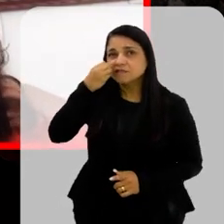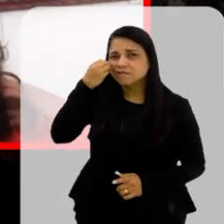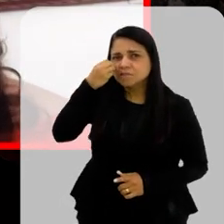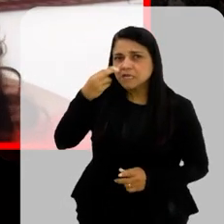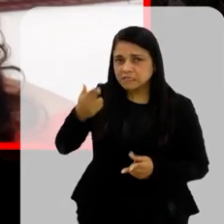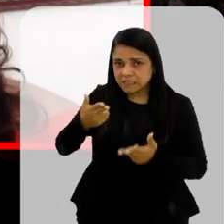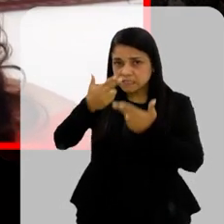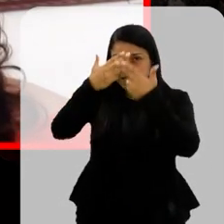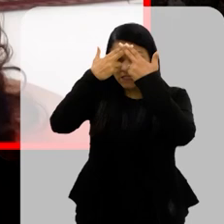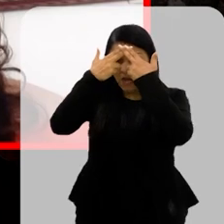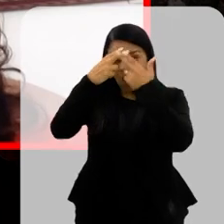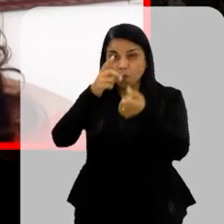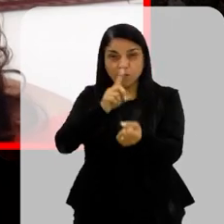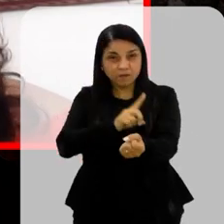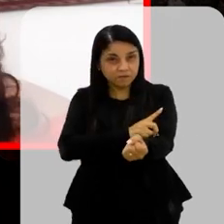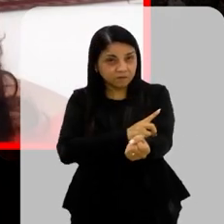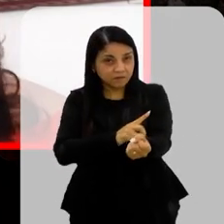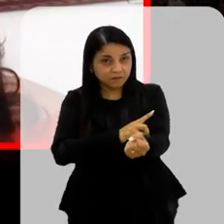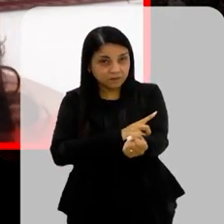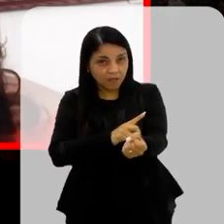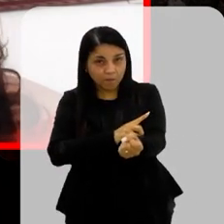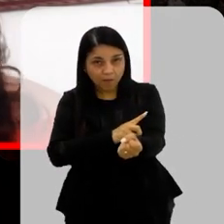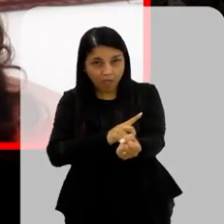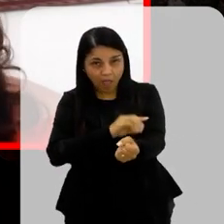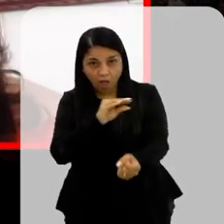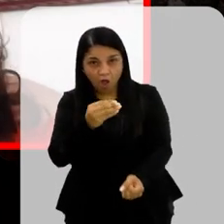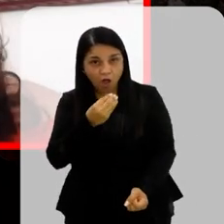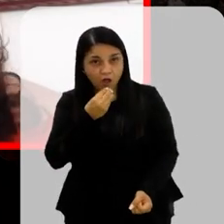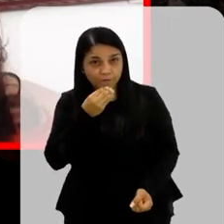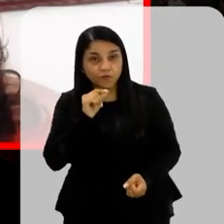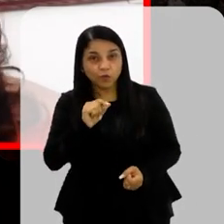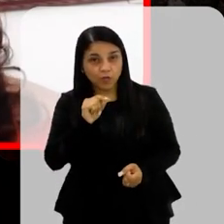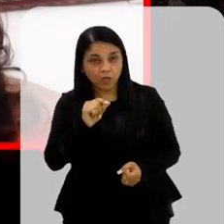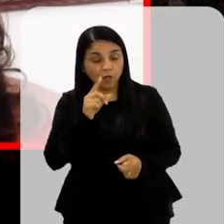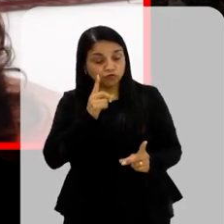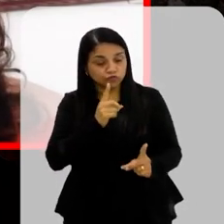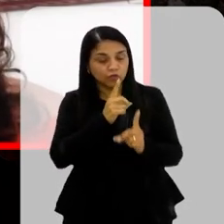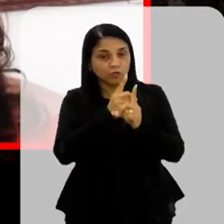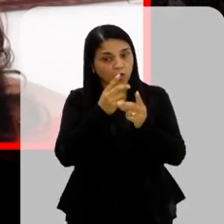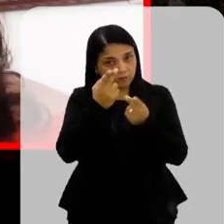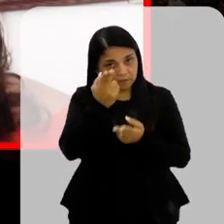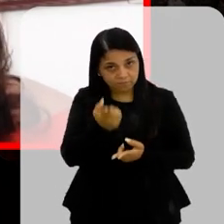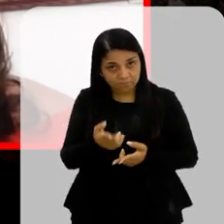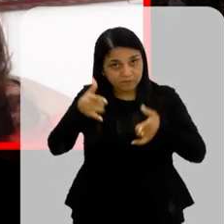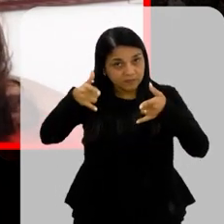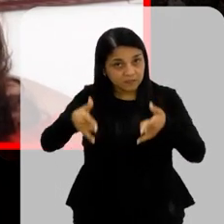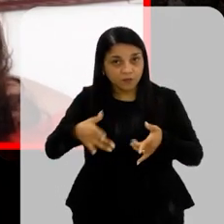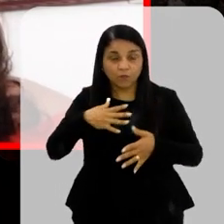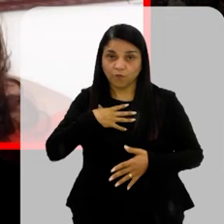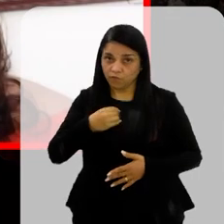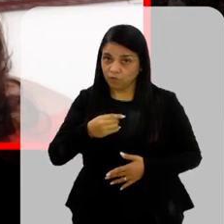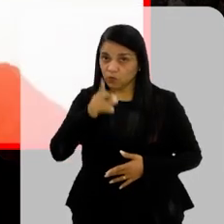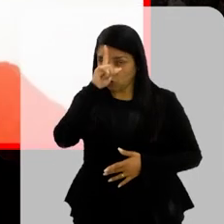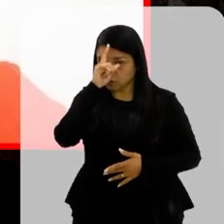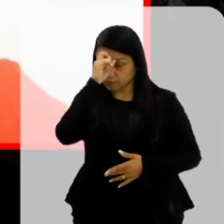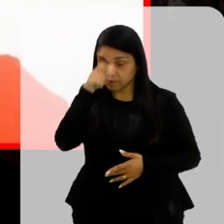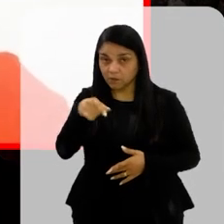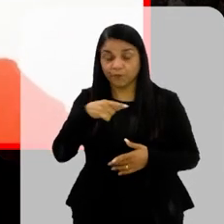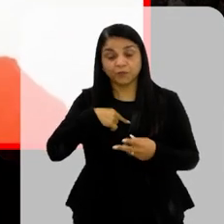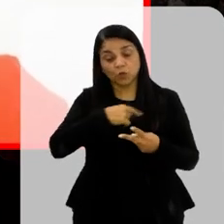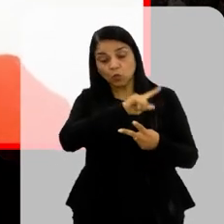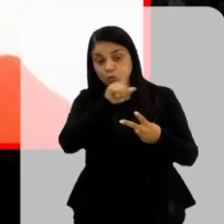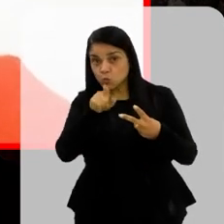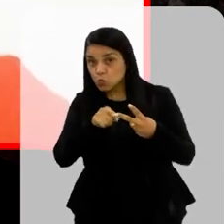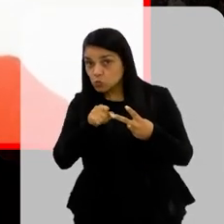Experiência traumática Com diabetes Óbvio Foi o diagnóstico E a internação Do meu filho E de lá pra cá O